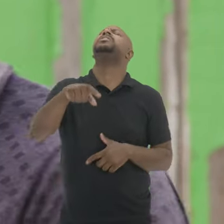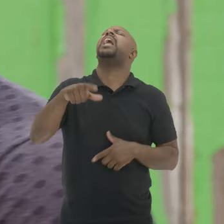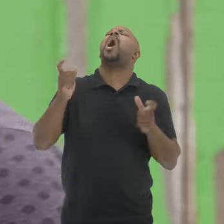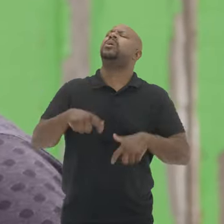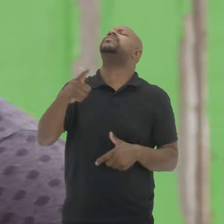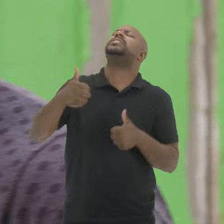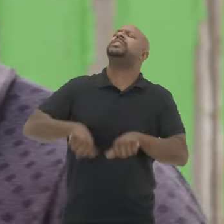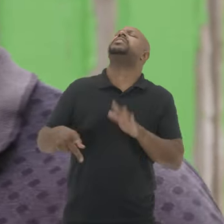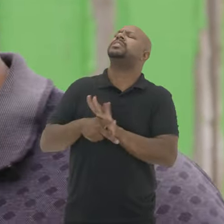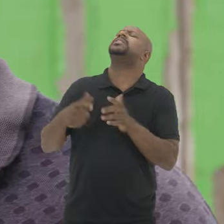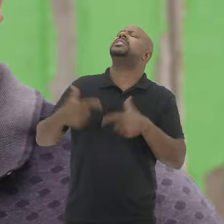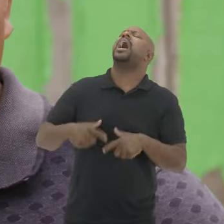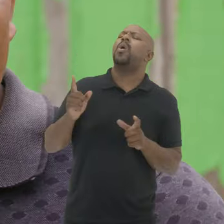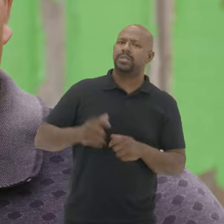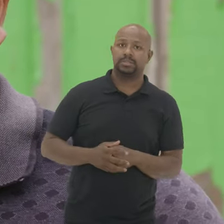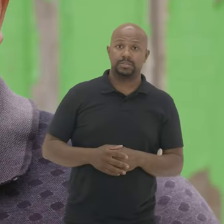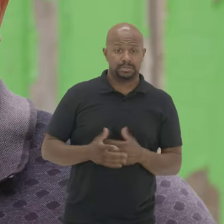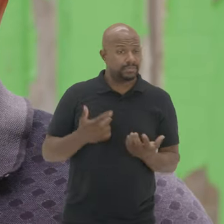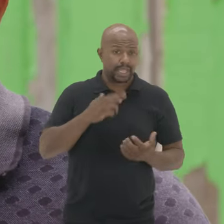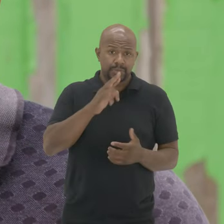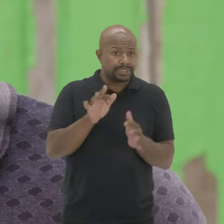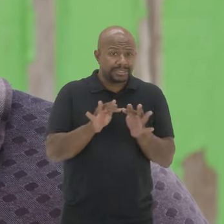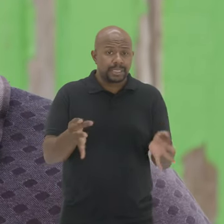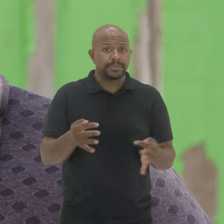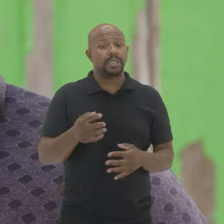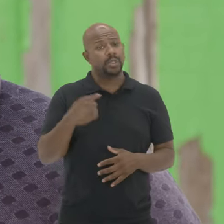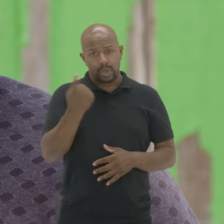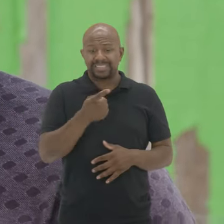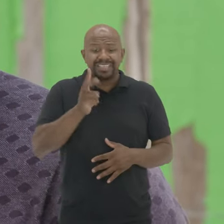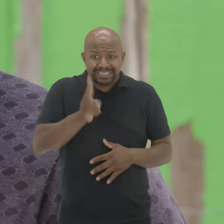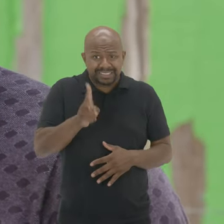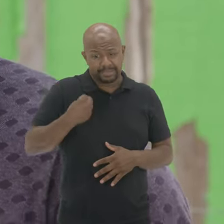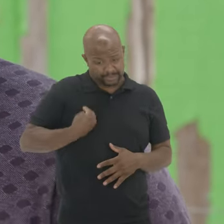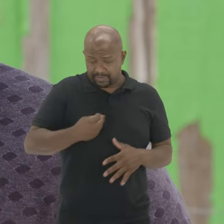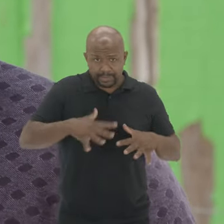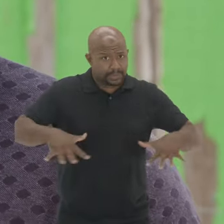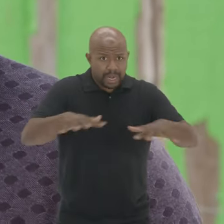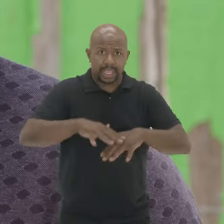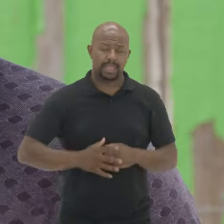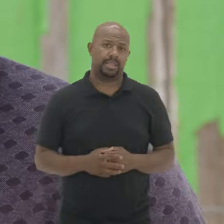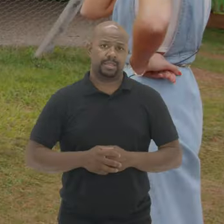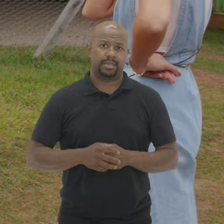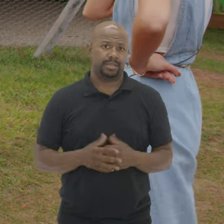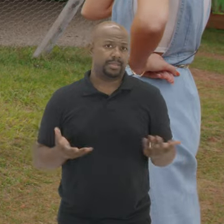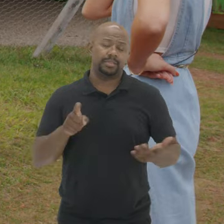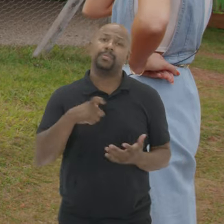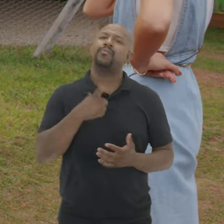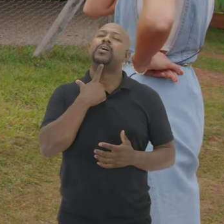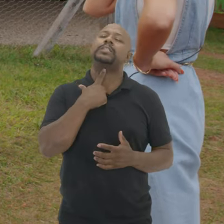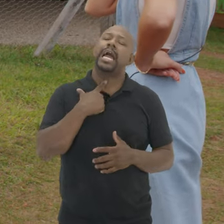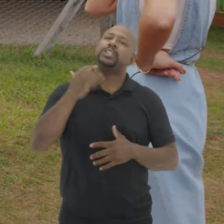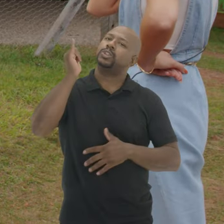De onde é que Vocês são E uma resposta Bem simples Nós sempre Estivemos por aqui Nós temos